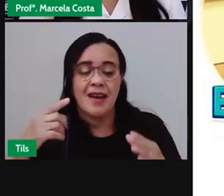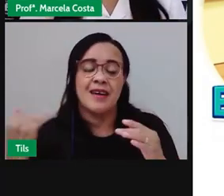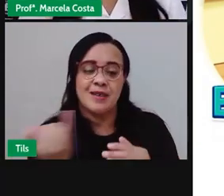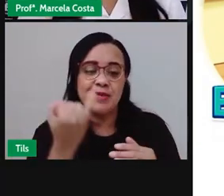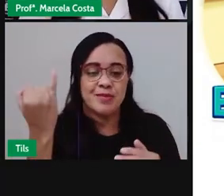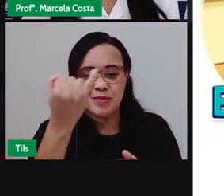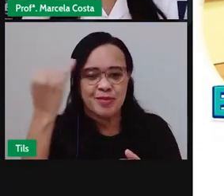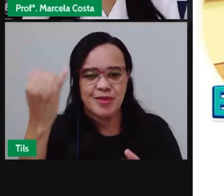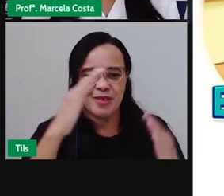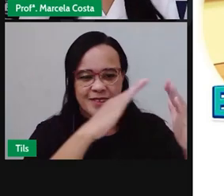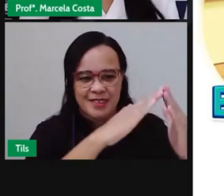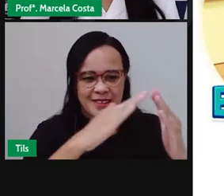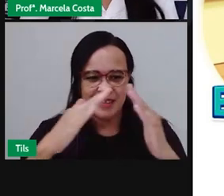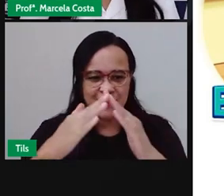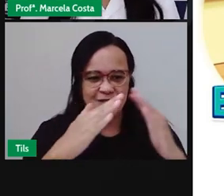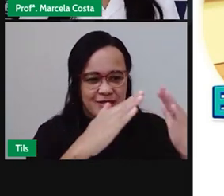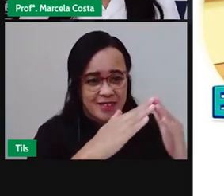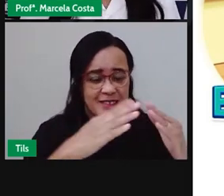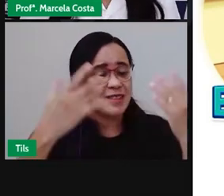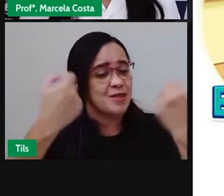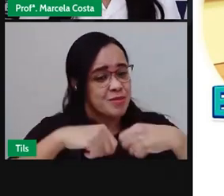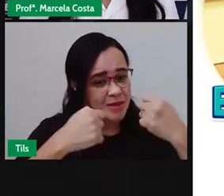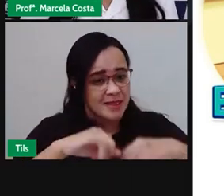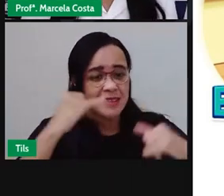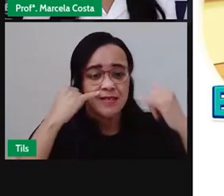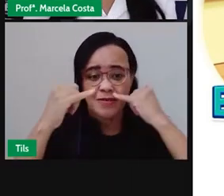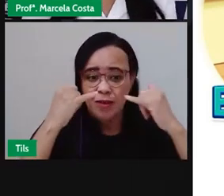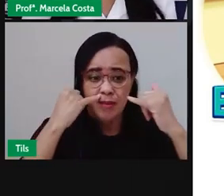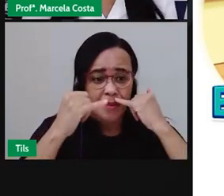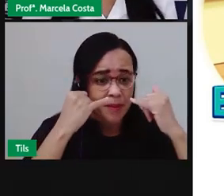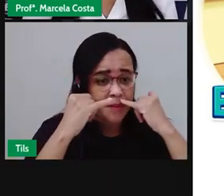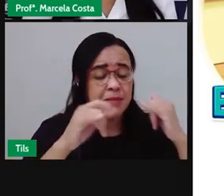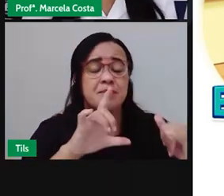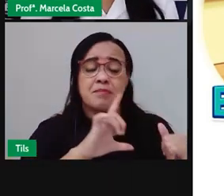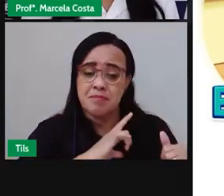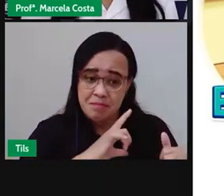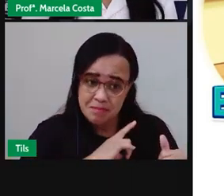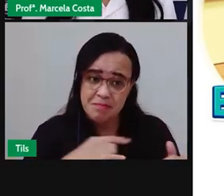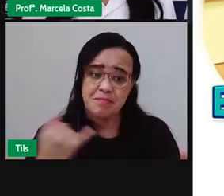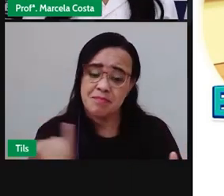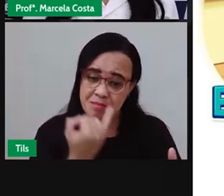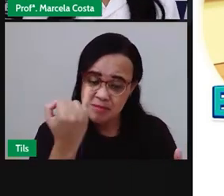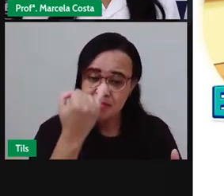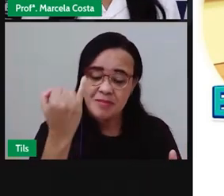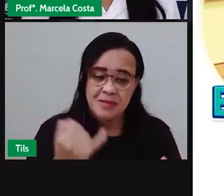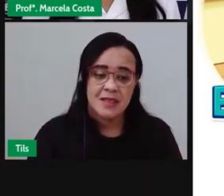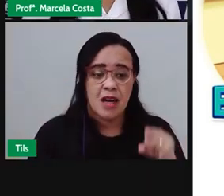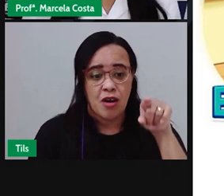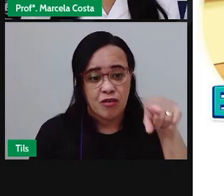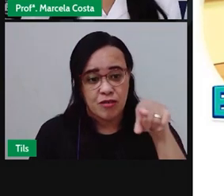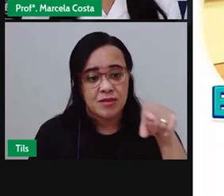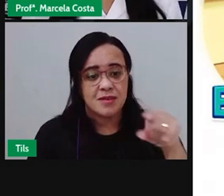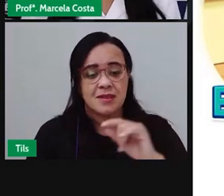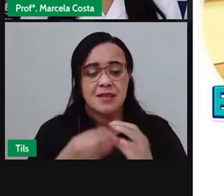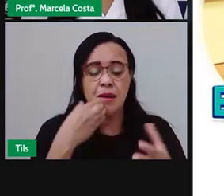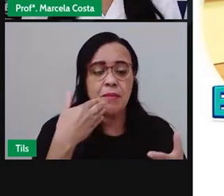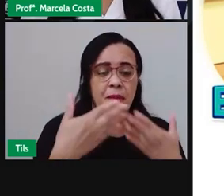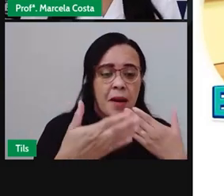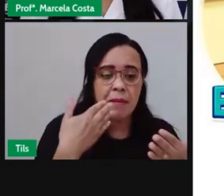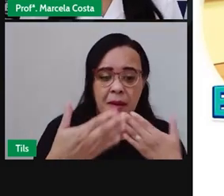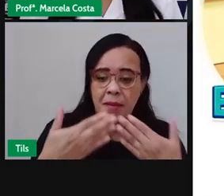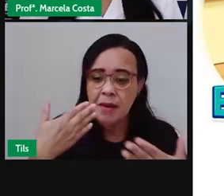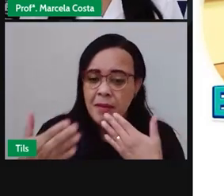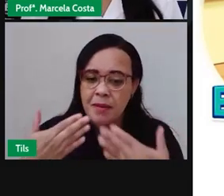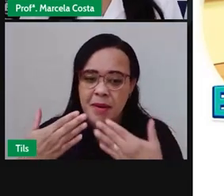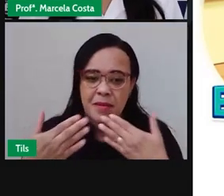aí do seu bairro também saibam disso e eles vão saber se você comunicar por meio de uma